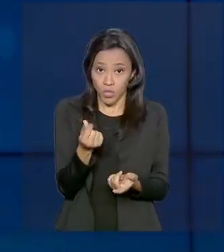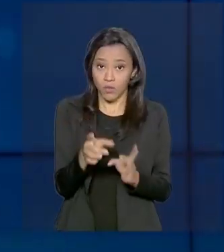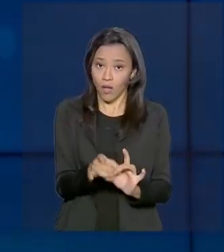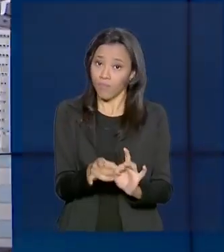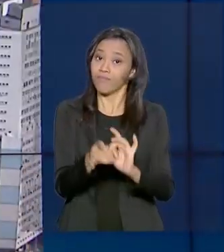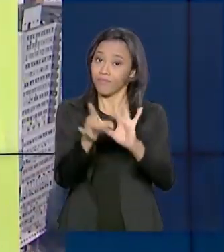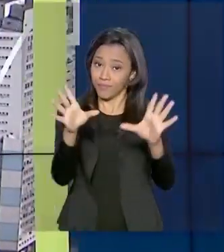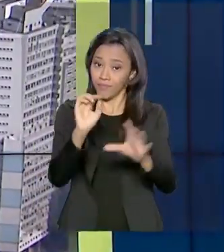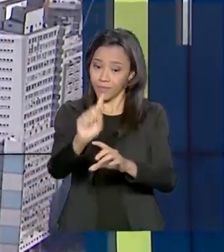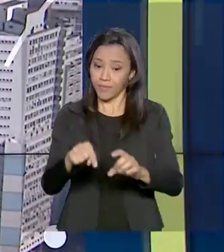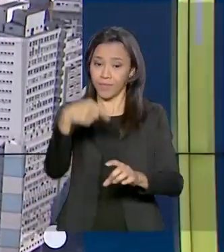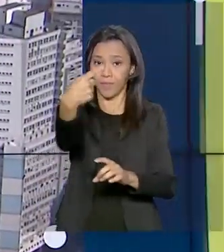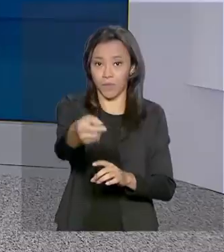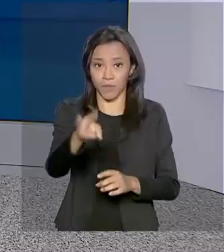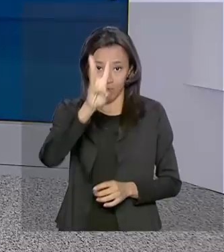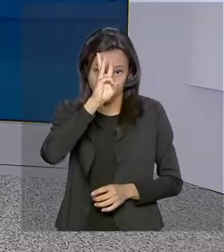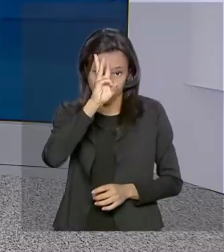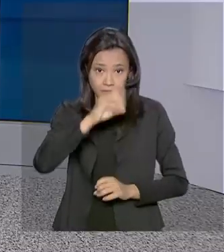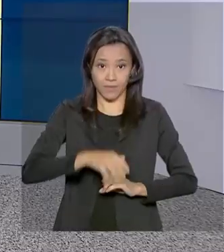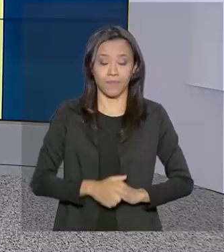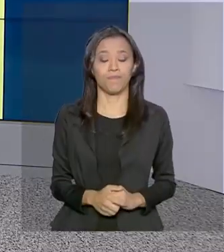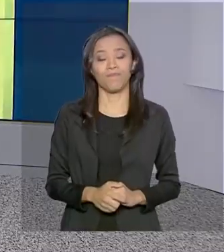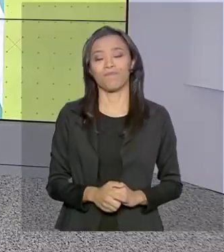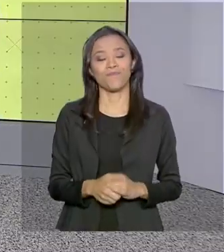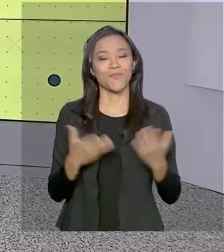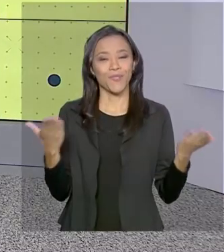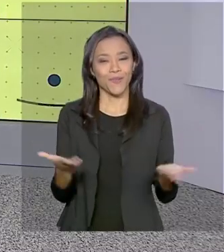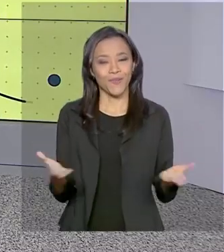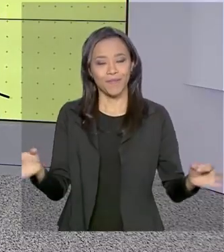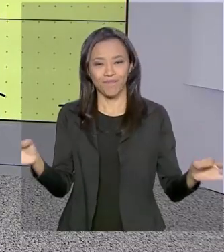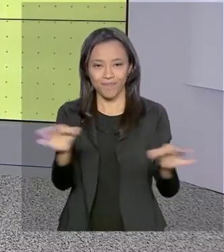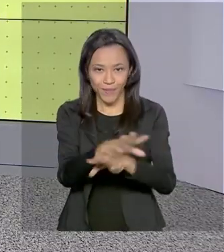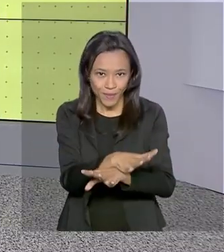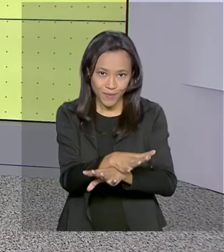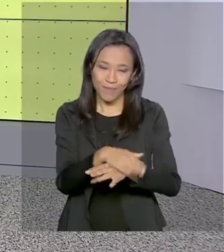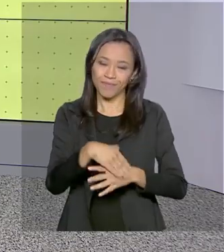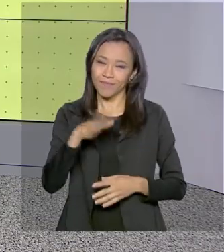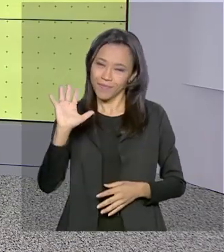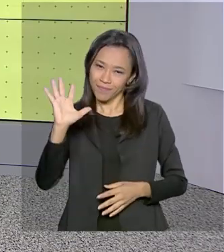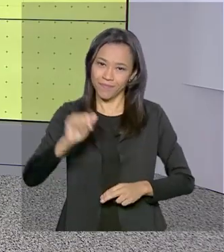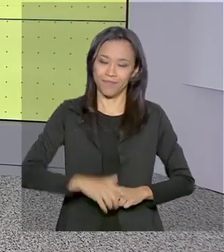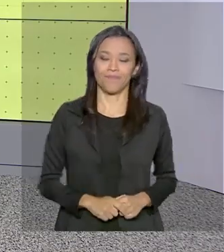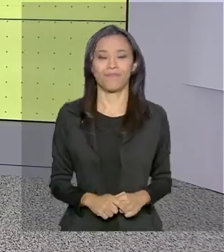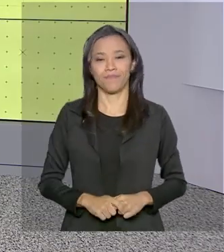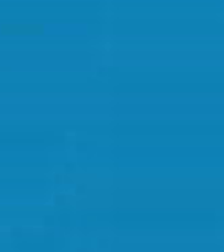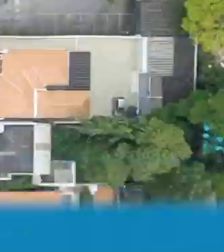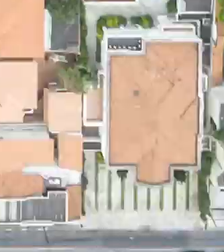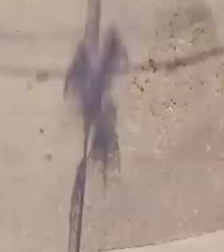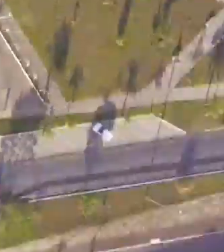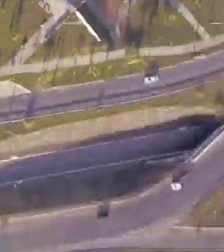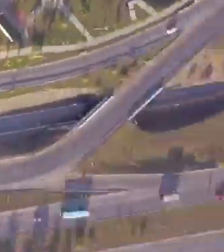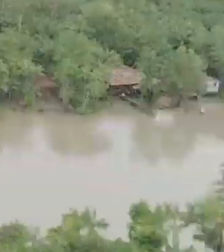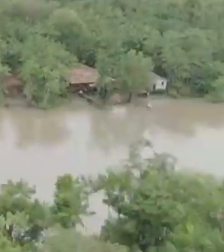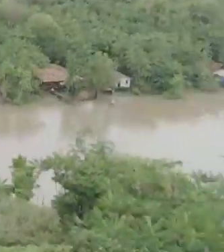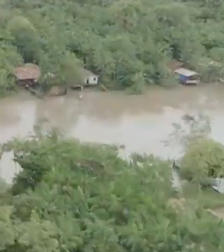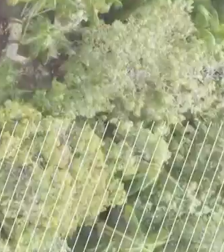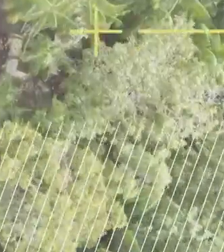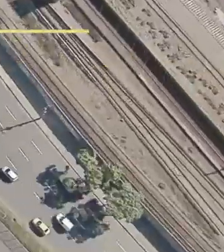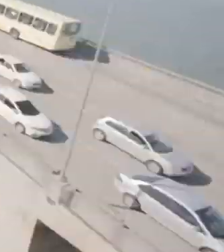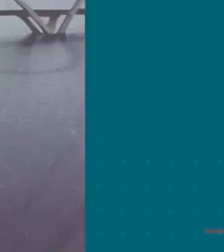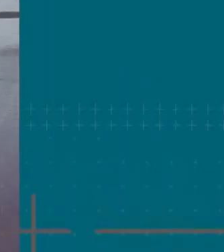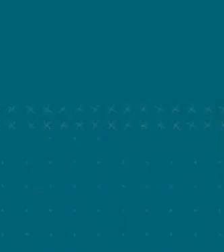disponível na próxima terça-feira. O governo agora fica por aqui. Até mais! O governo